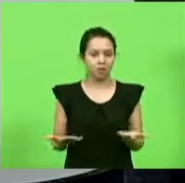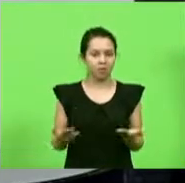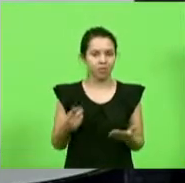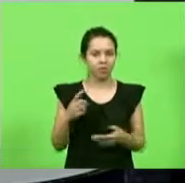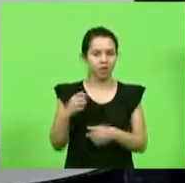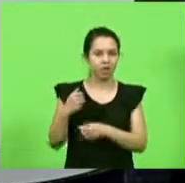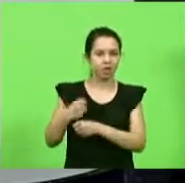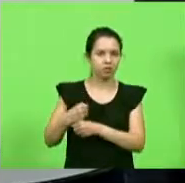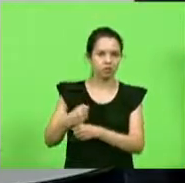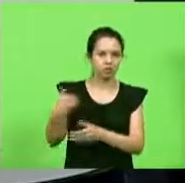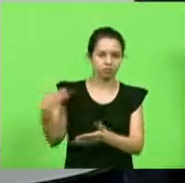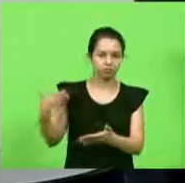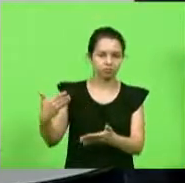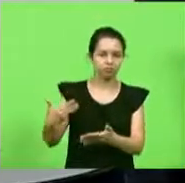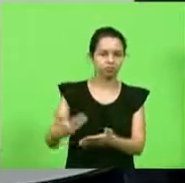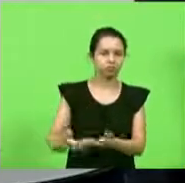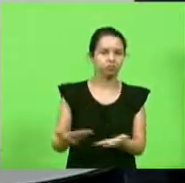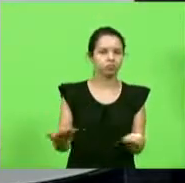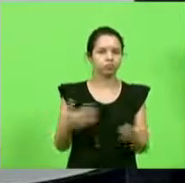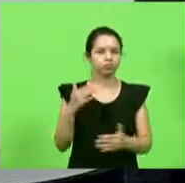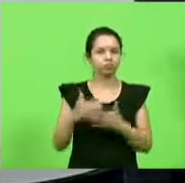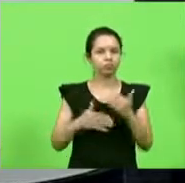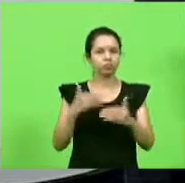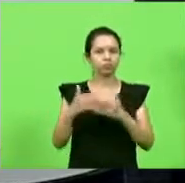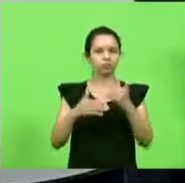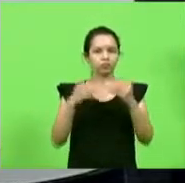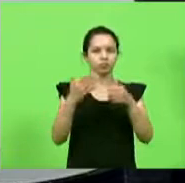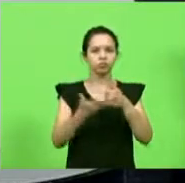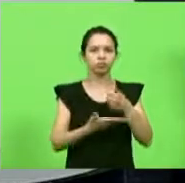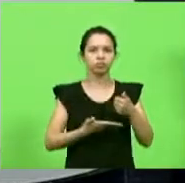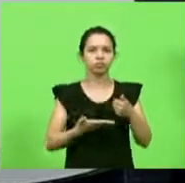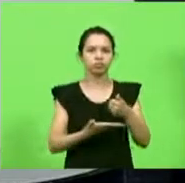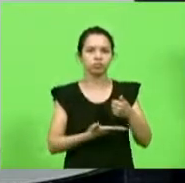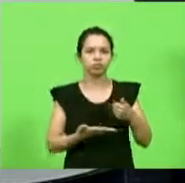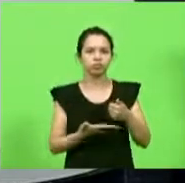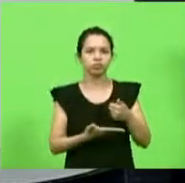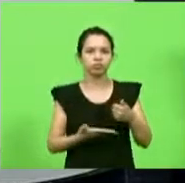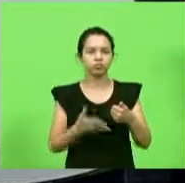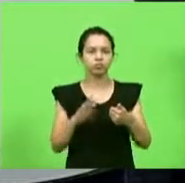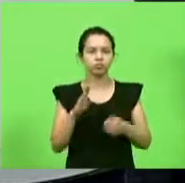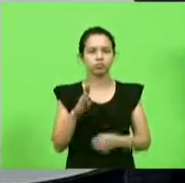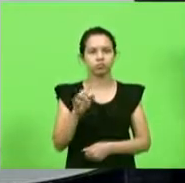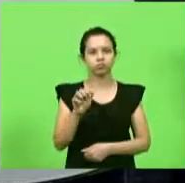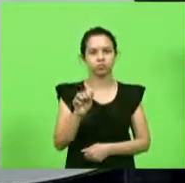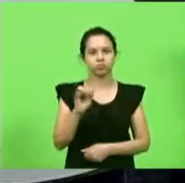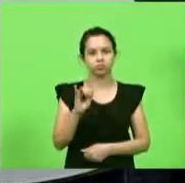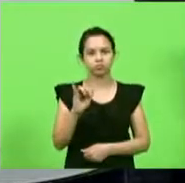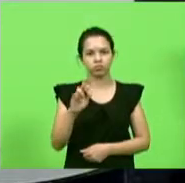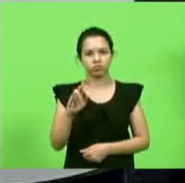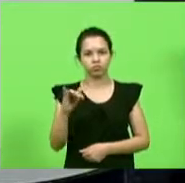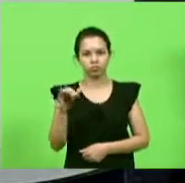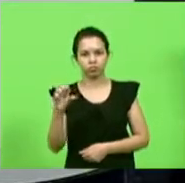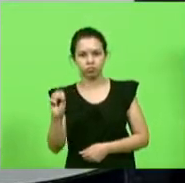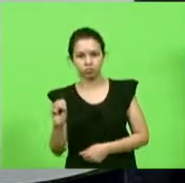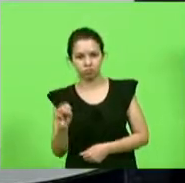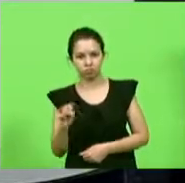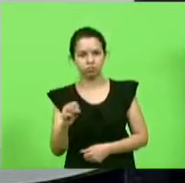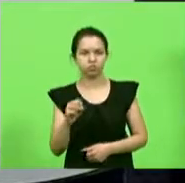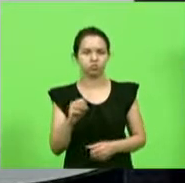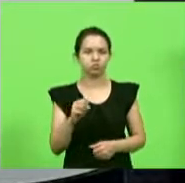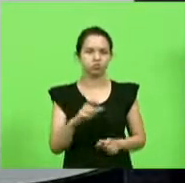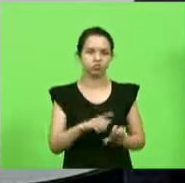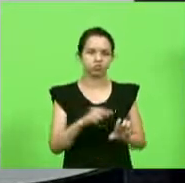um desenvolvimento que é alicerçado no bairrismo no empreendedorismo